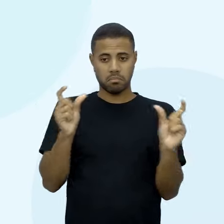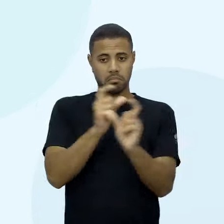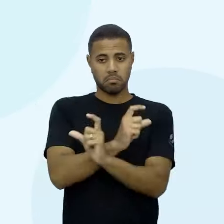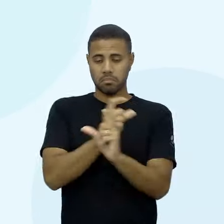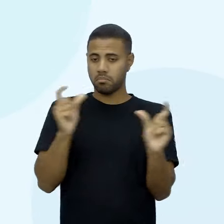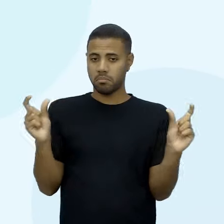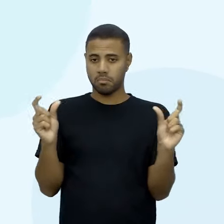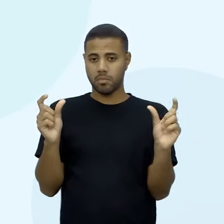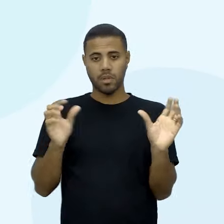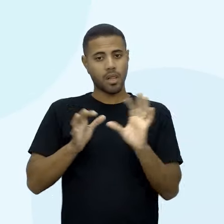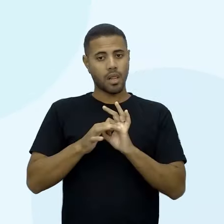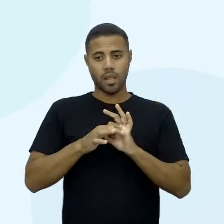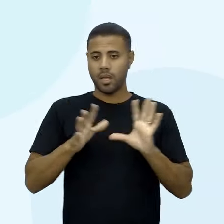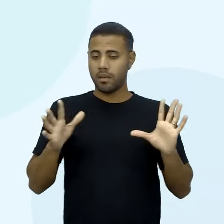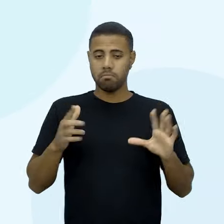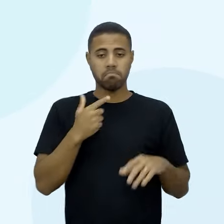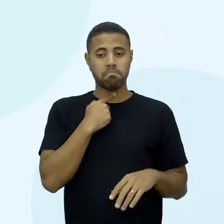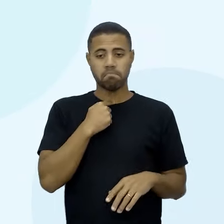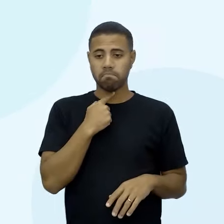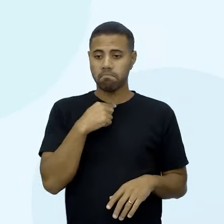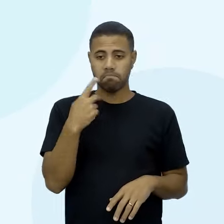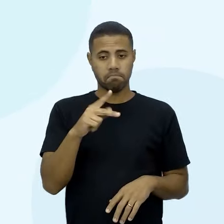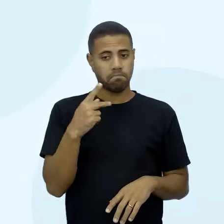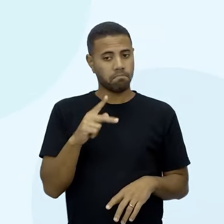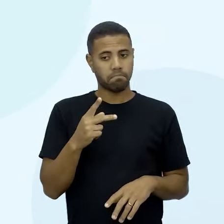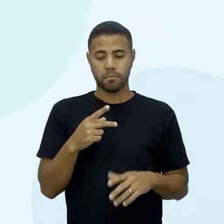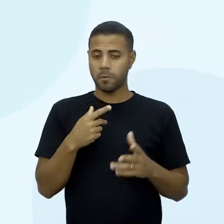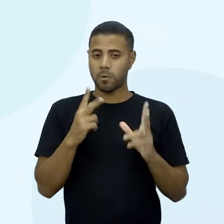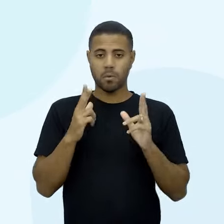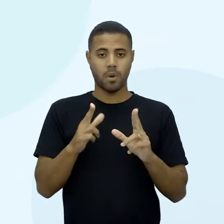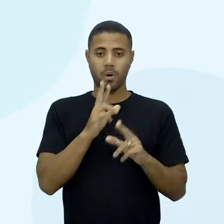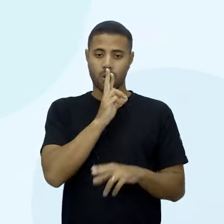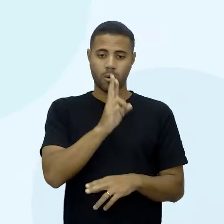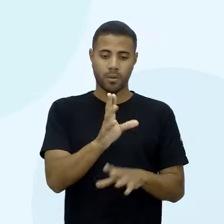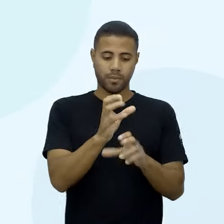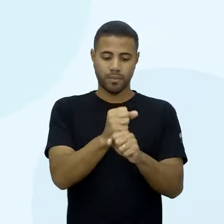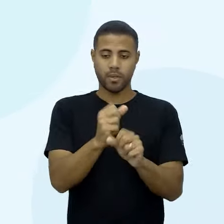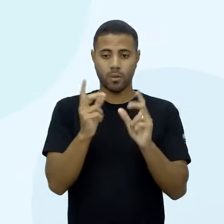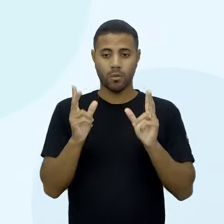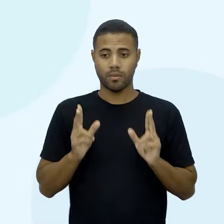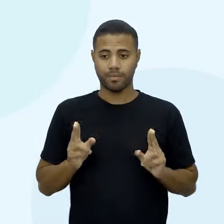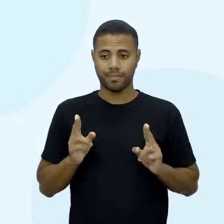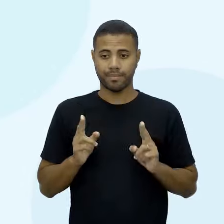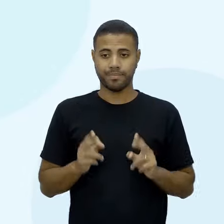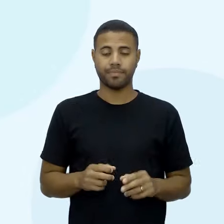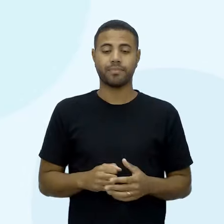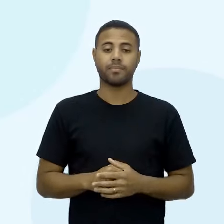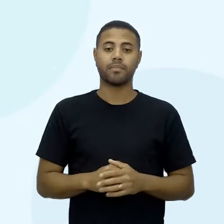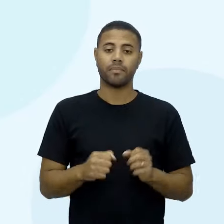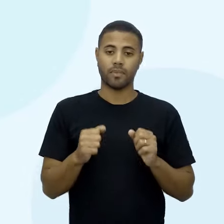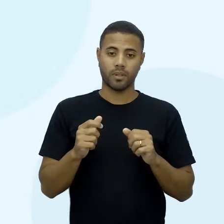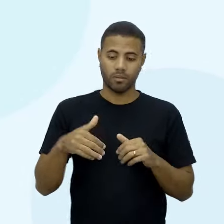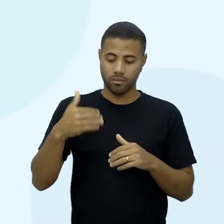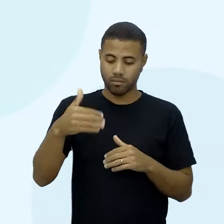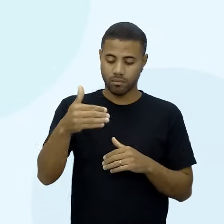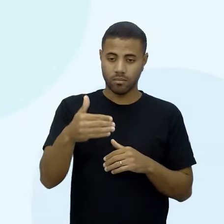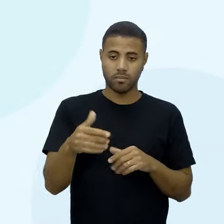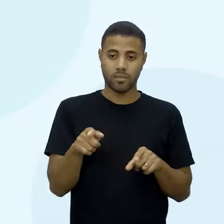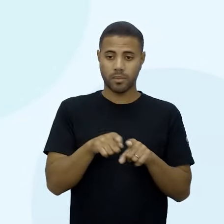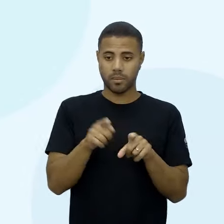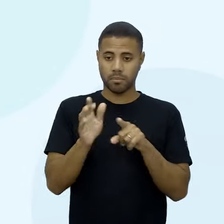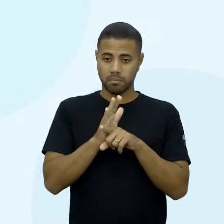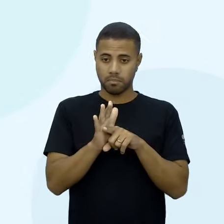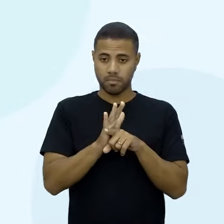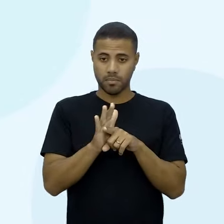o parênteses, depois a potência, ok? Nessa ordem, ou, no caso aí, mas deixa as próximas operações, Caso de